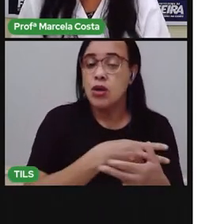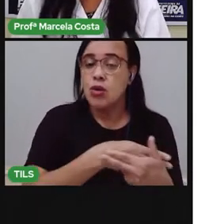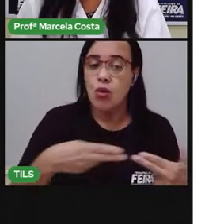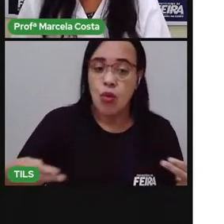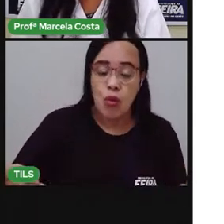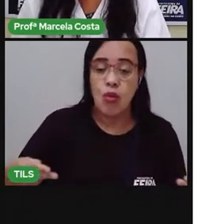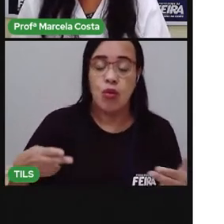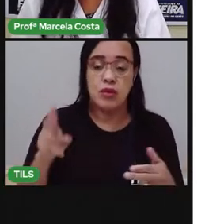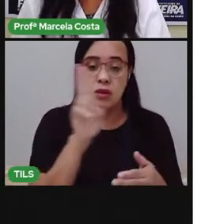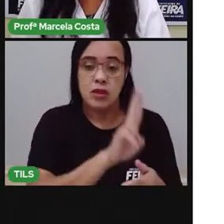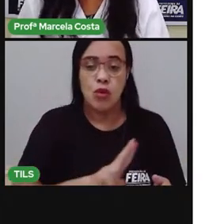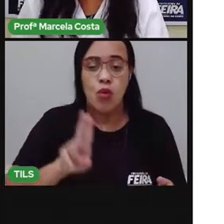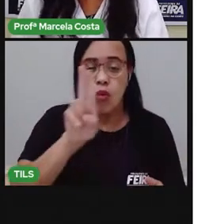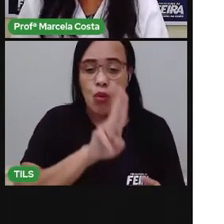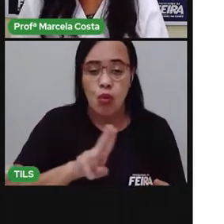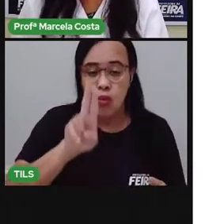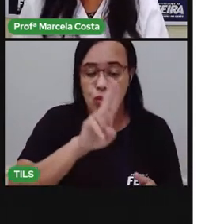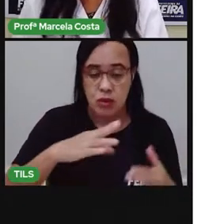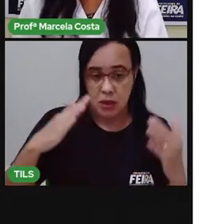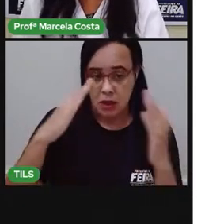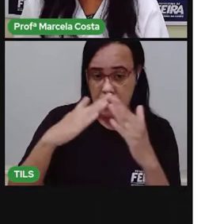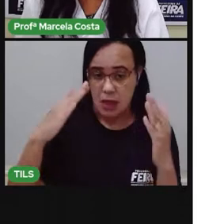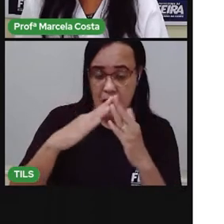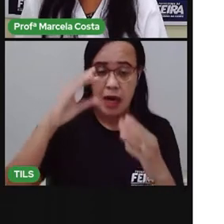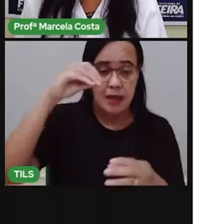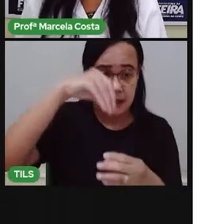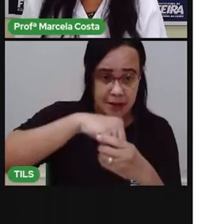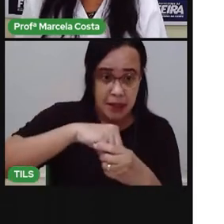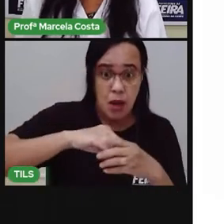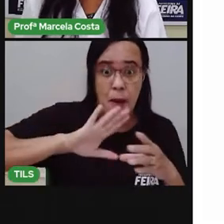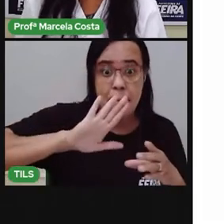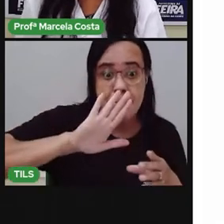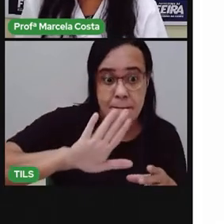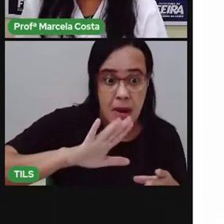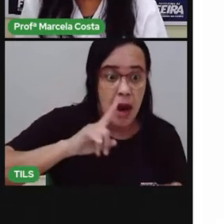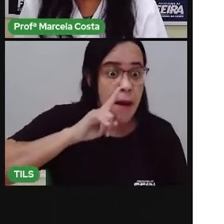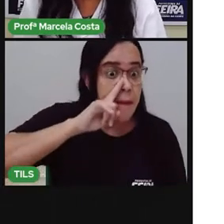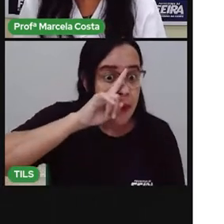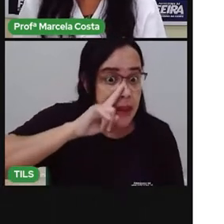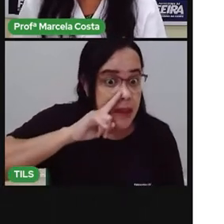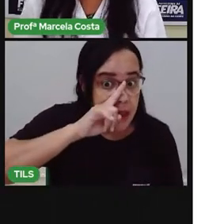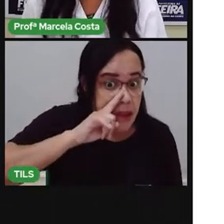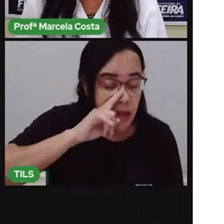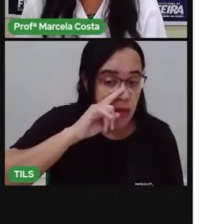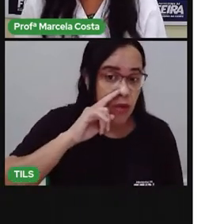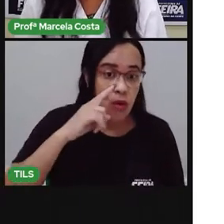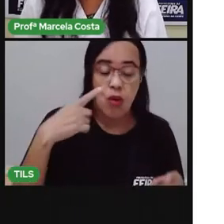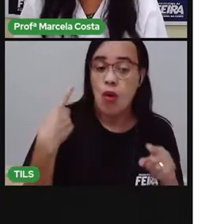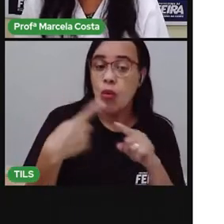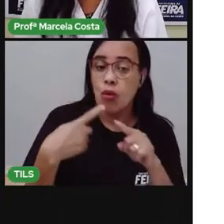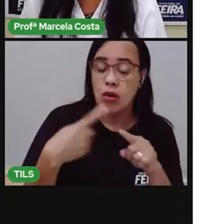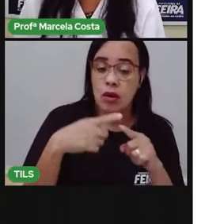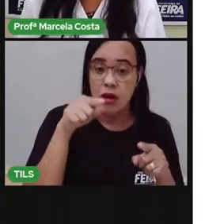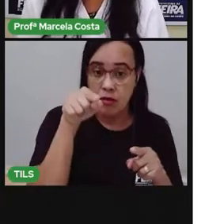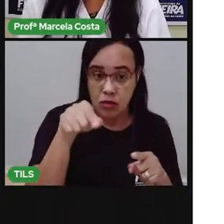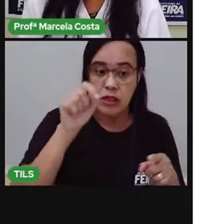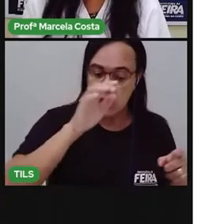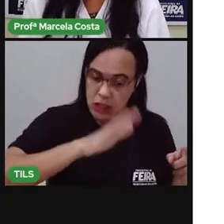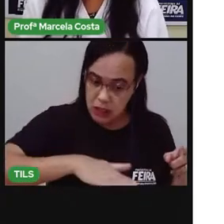são um risco para você enquanto criança, que você tem que evitar.